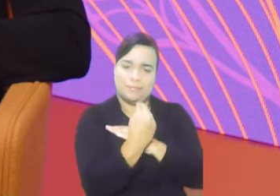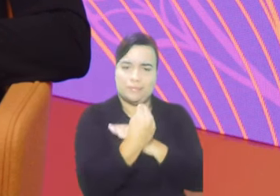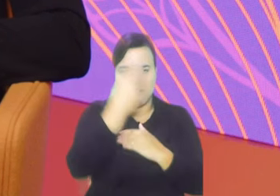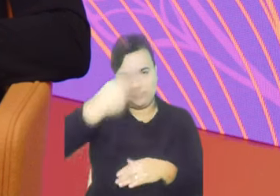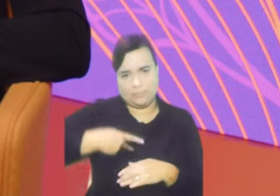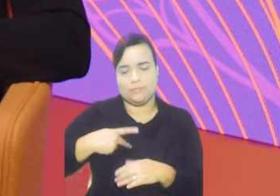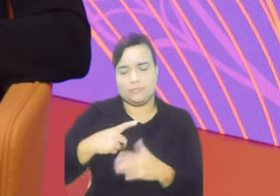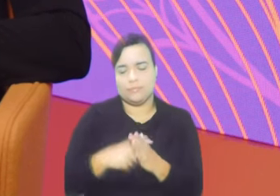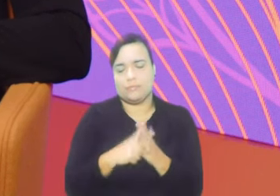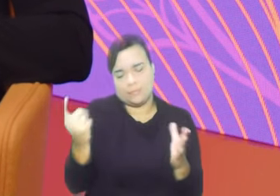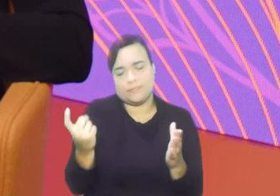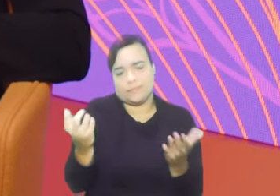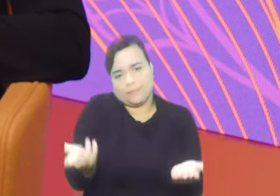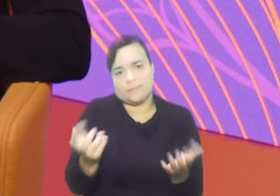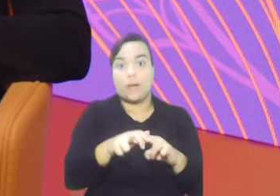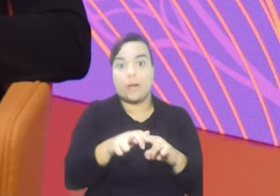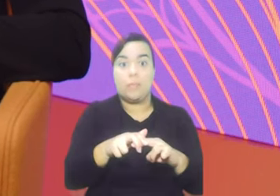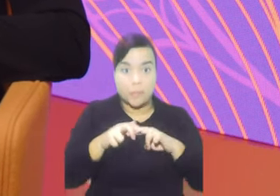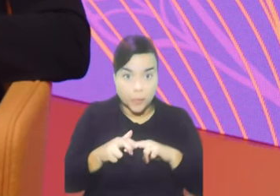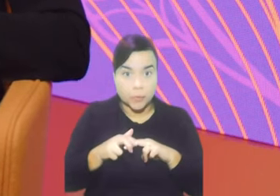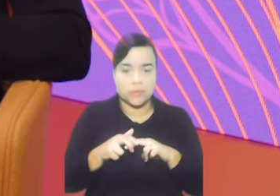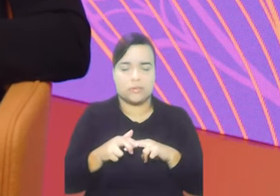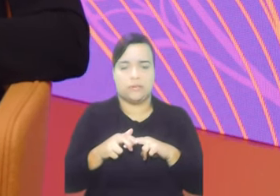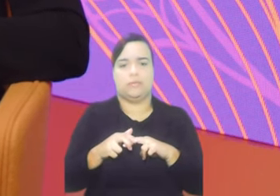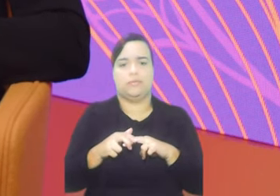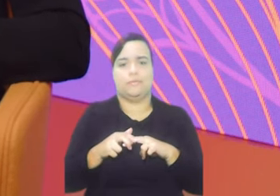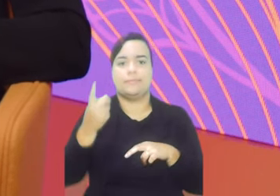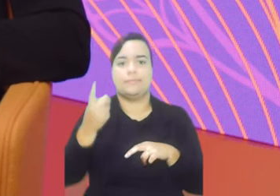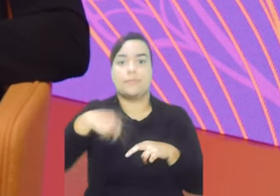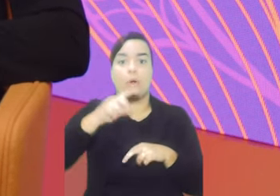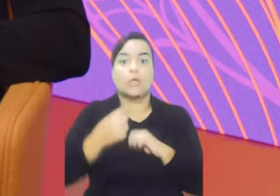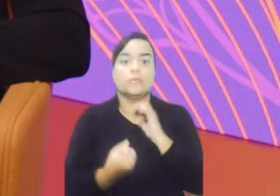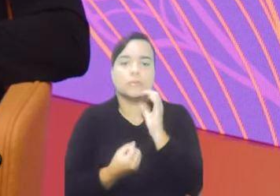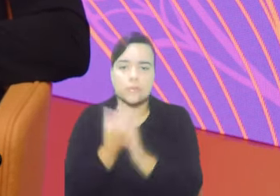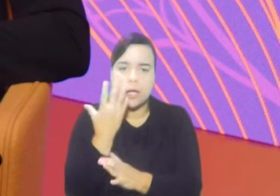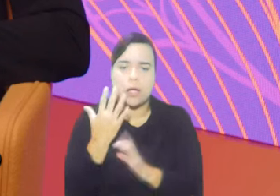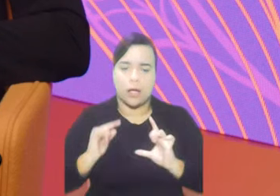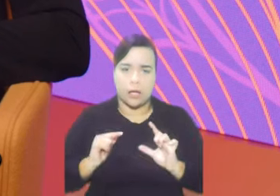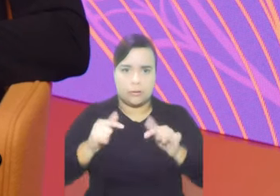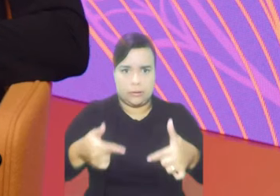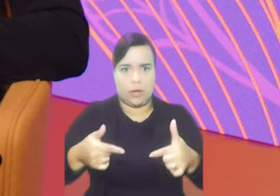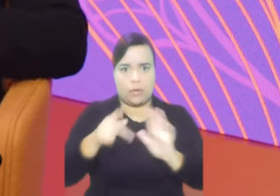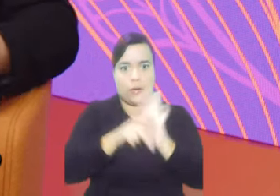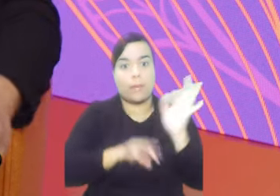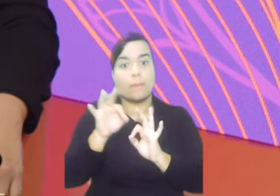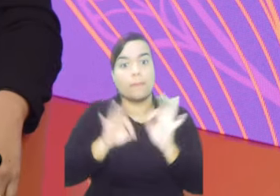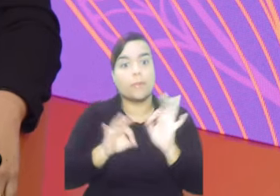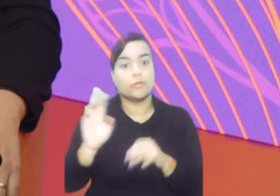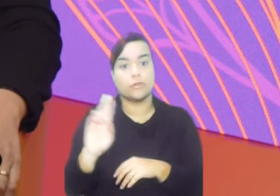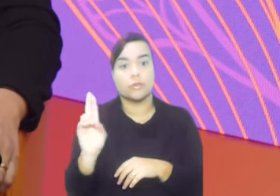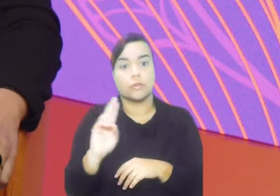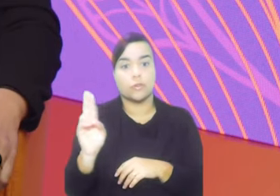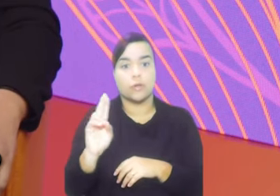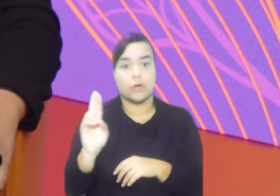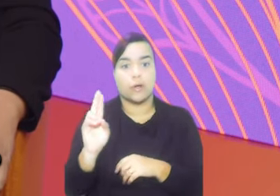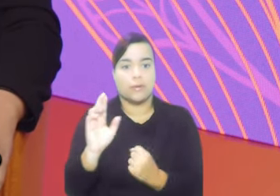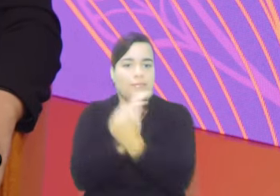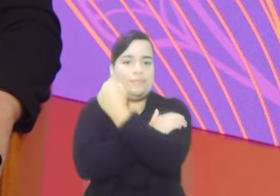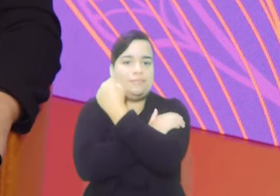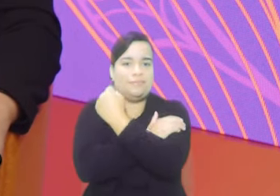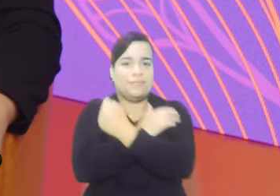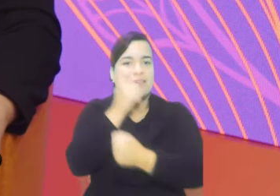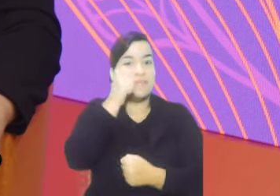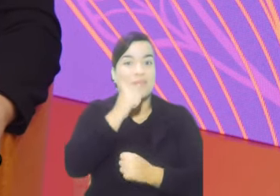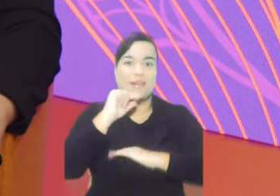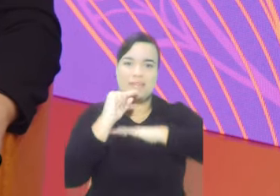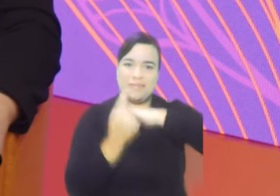acessar meios de subsistência e autonomia. Então, por conta disso, que criamos